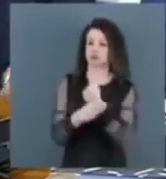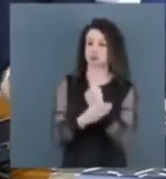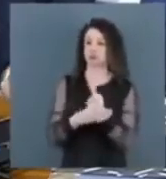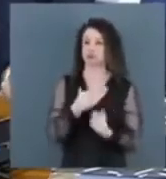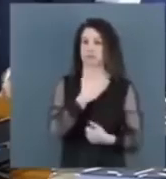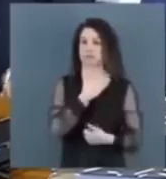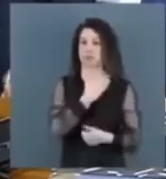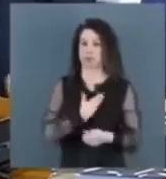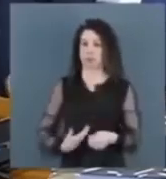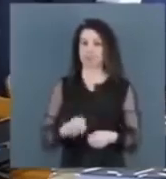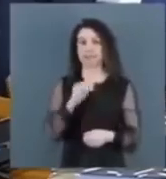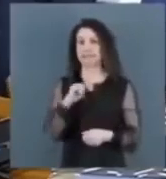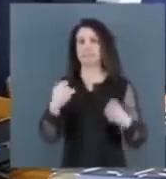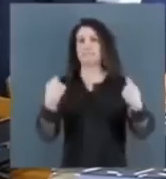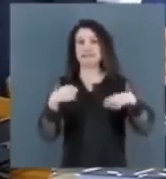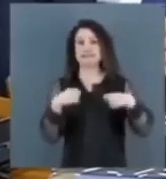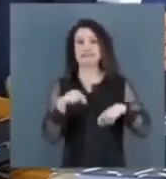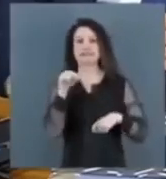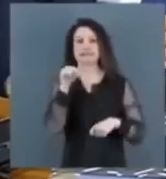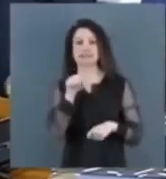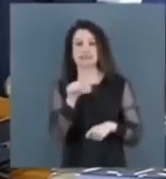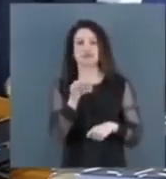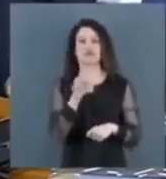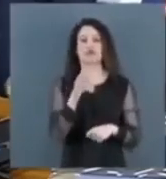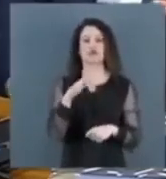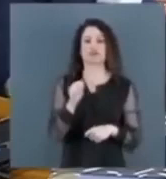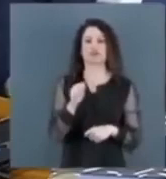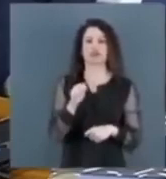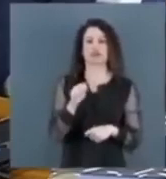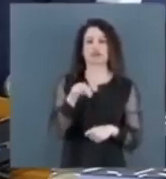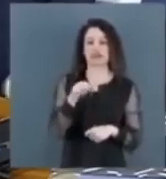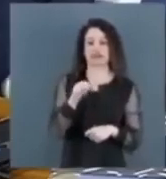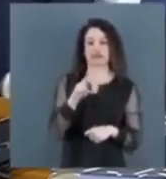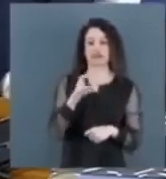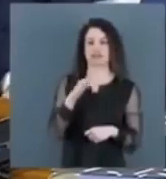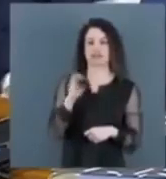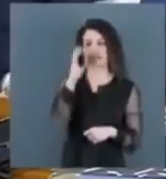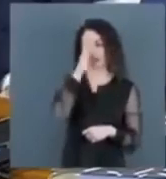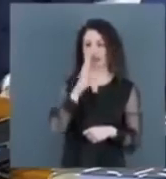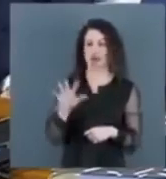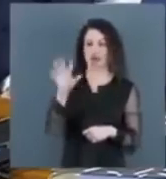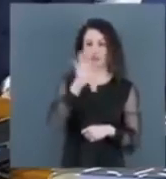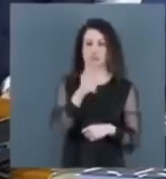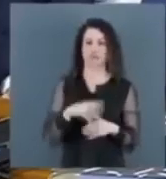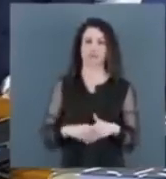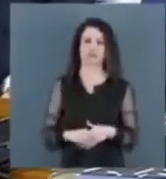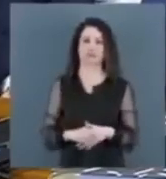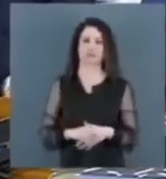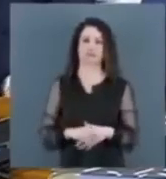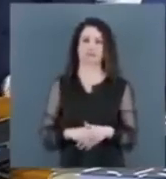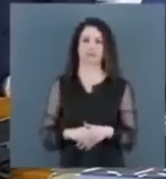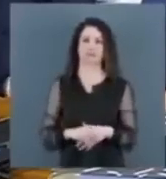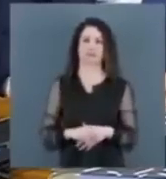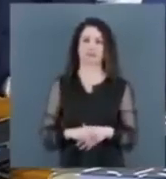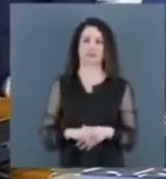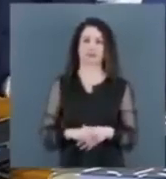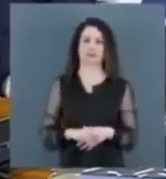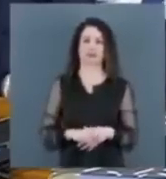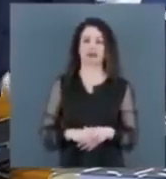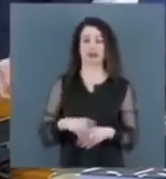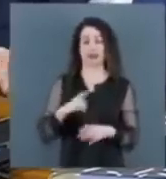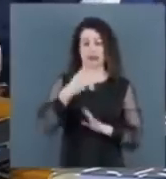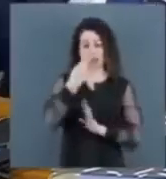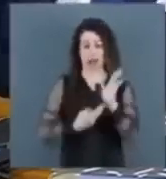Nacional. Bom, eu já deixei claro, vou só reforçar aqui, que o relatório da ABIN a qual tive